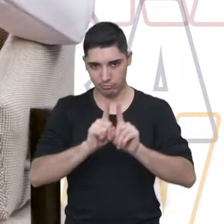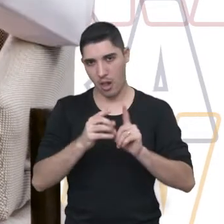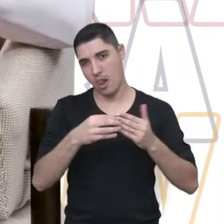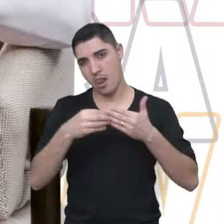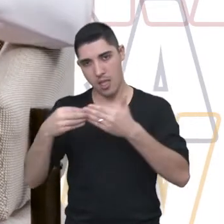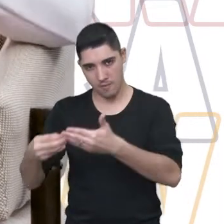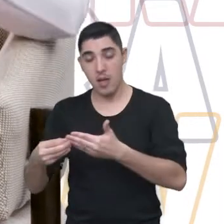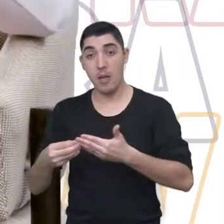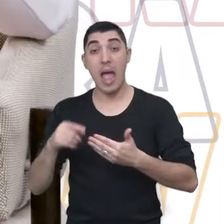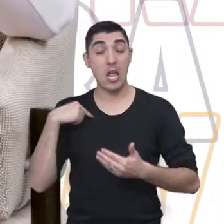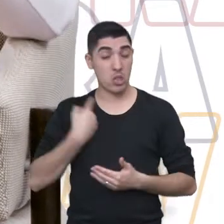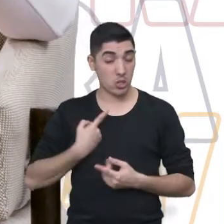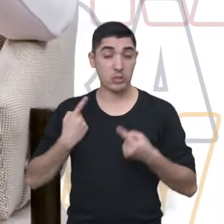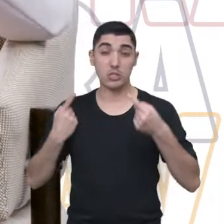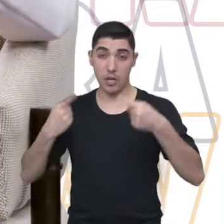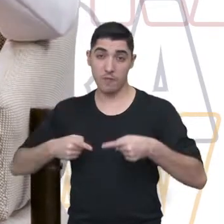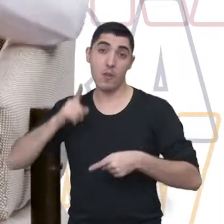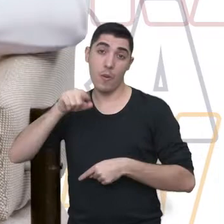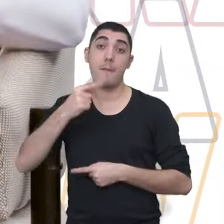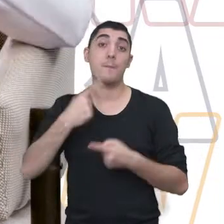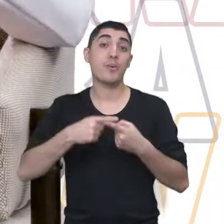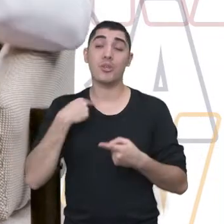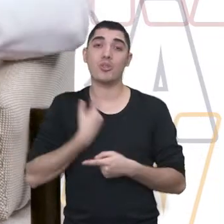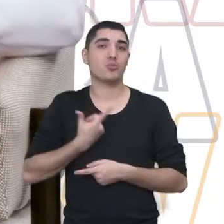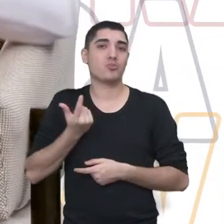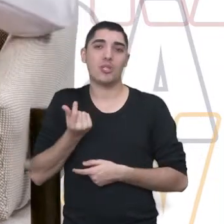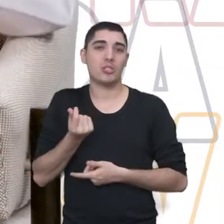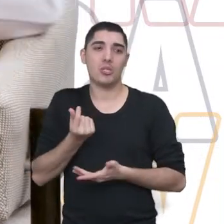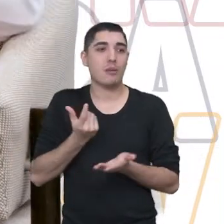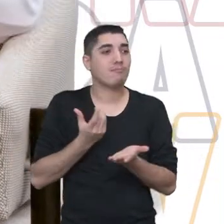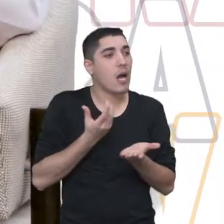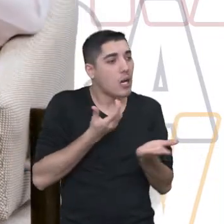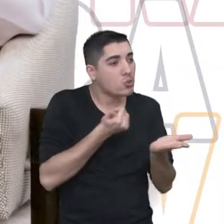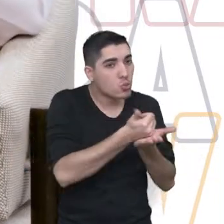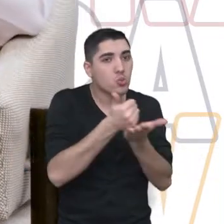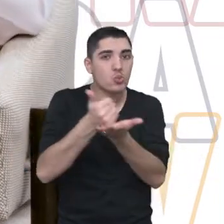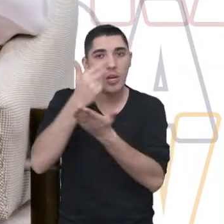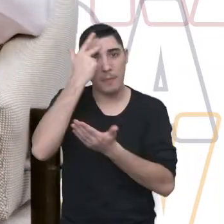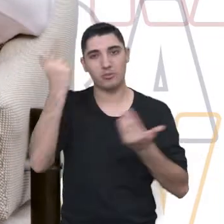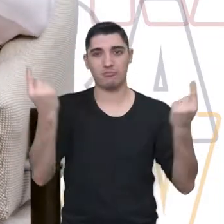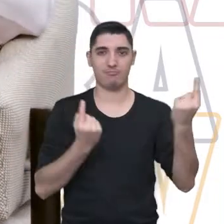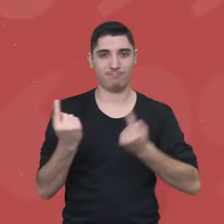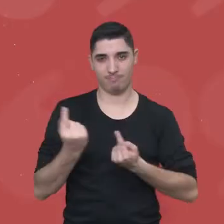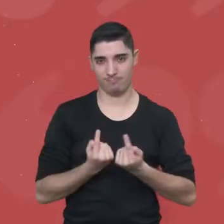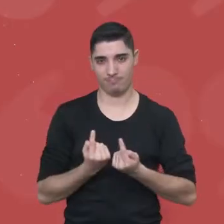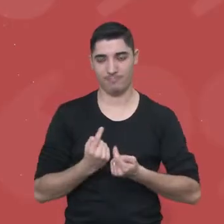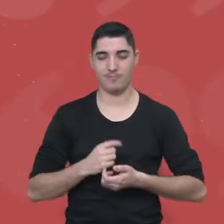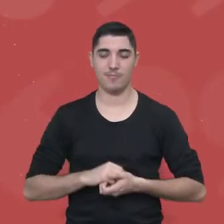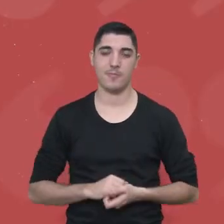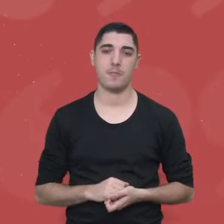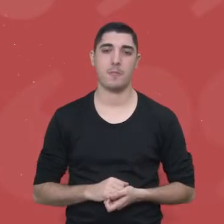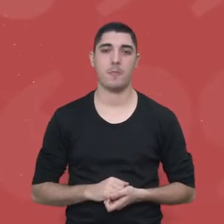esse. Nós não temos recursos para ajudar essa população para vir até nós.